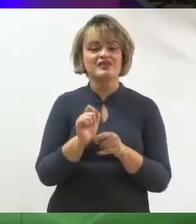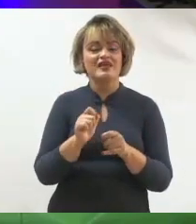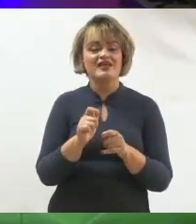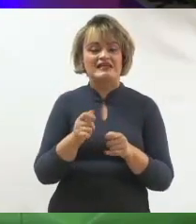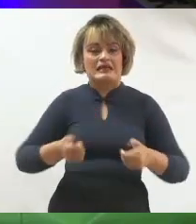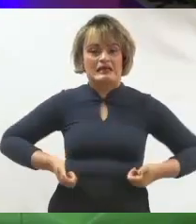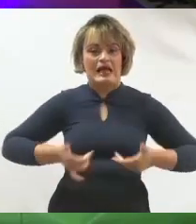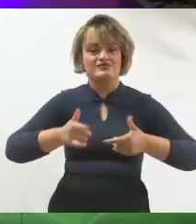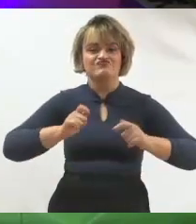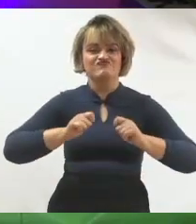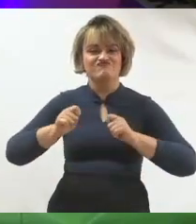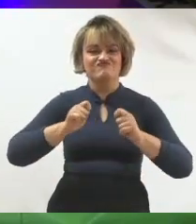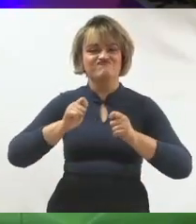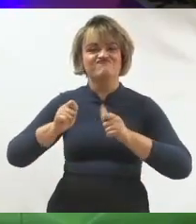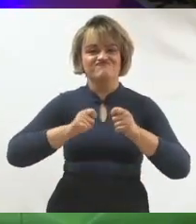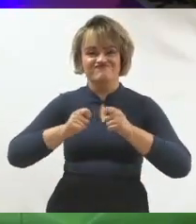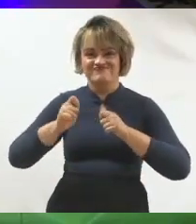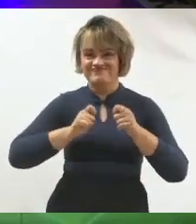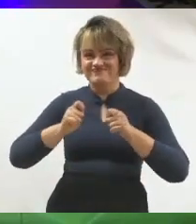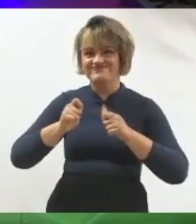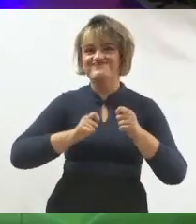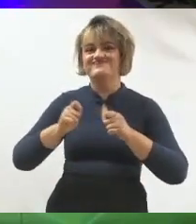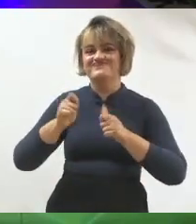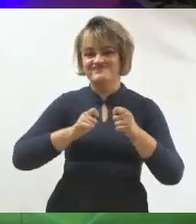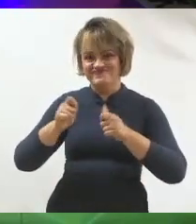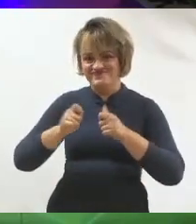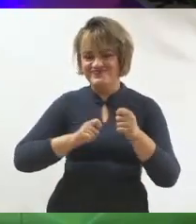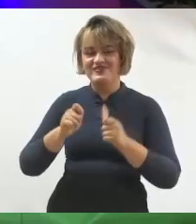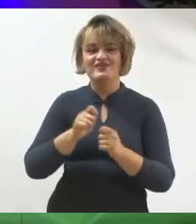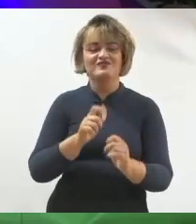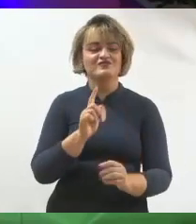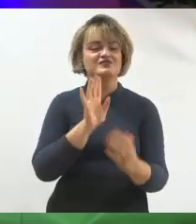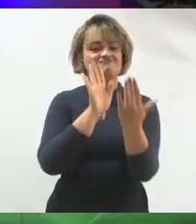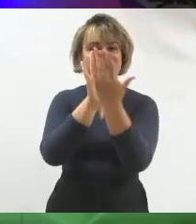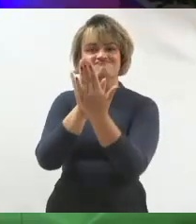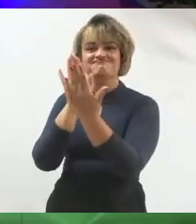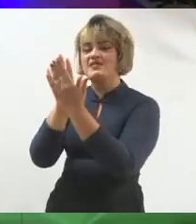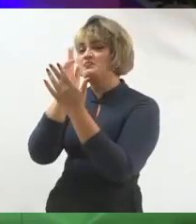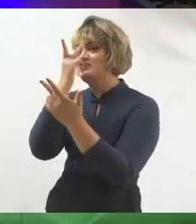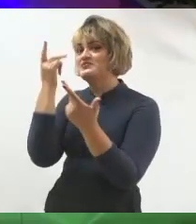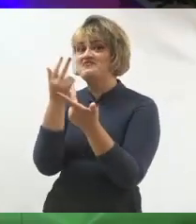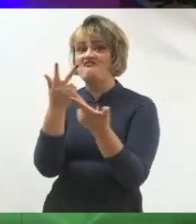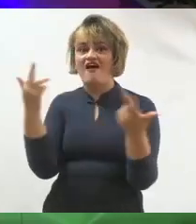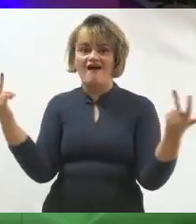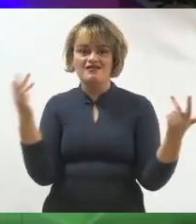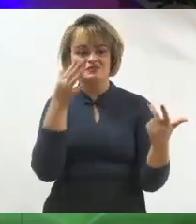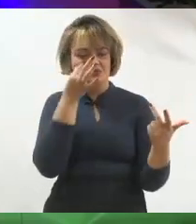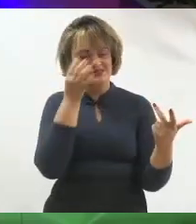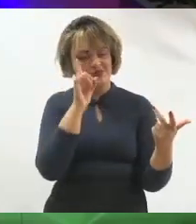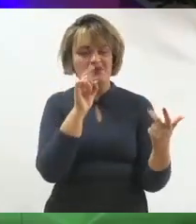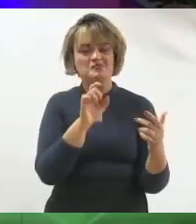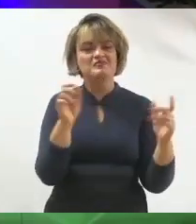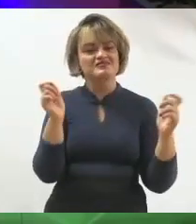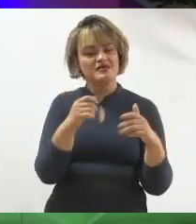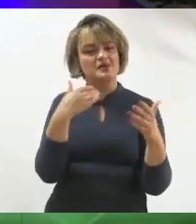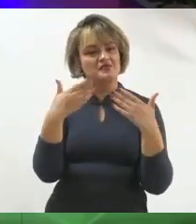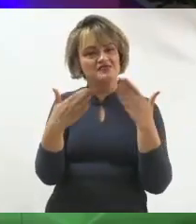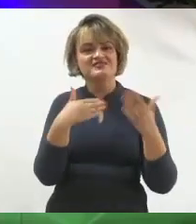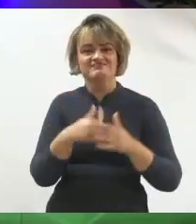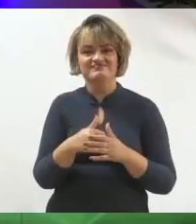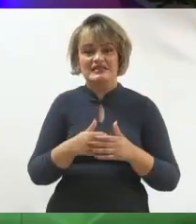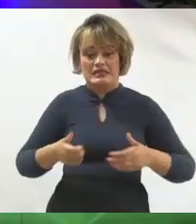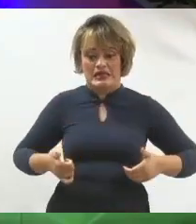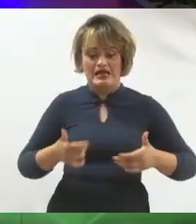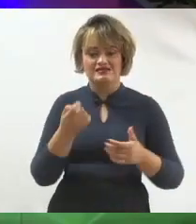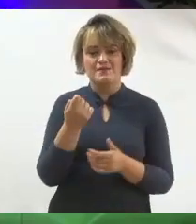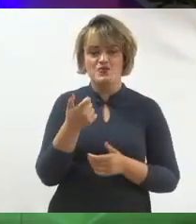campanha, gasto de pré-campanha. A gente consegue falar com muita gente, a gente consegue impactar pessoas, gastando pouco. E eu